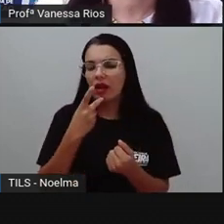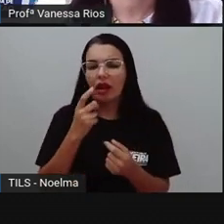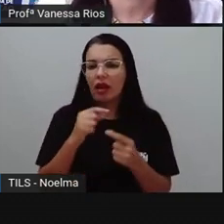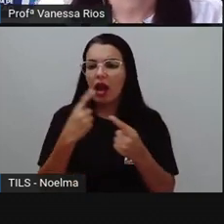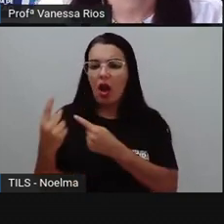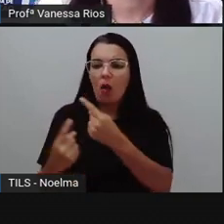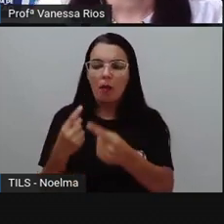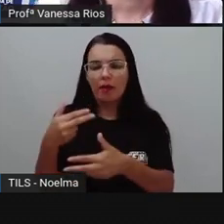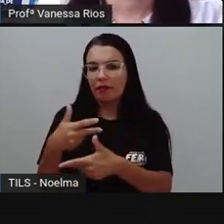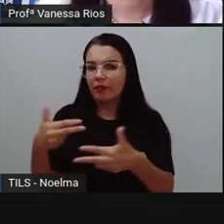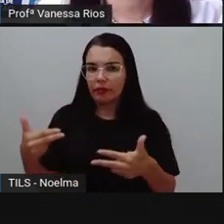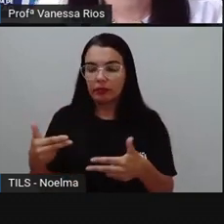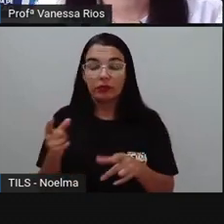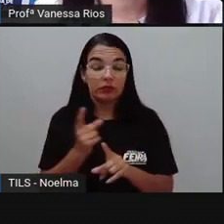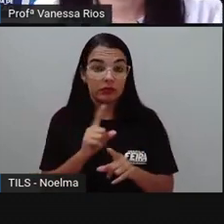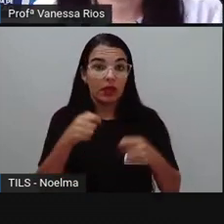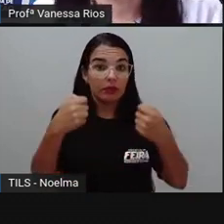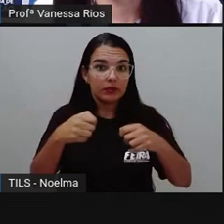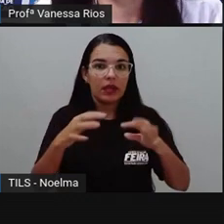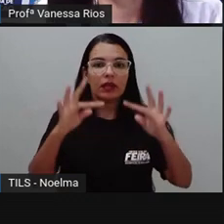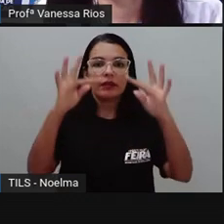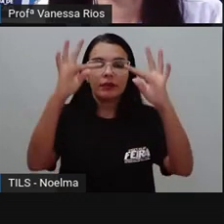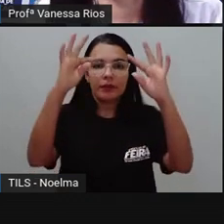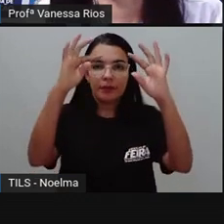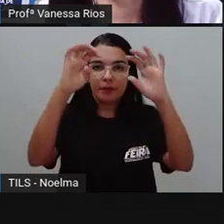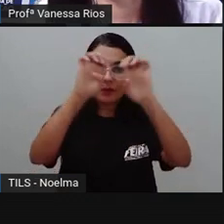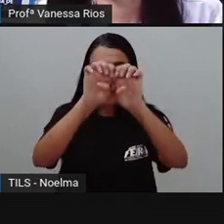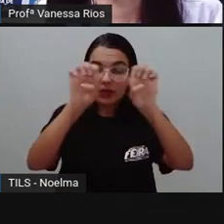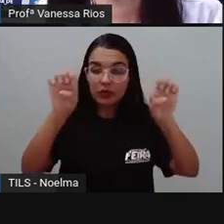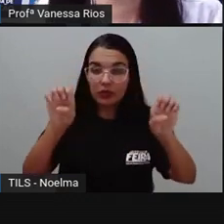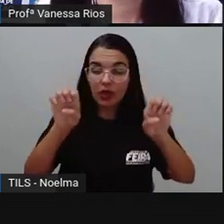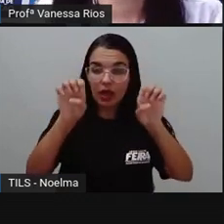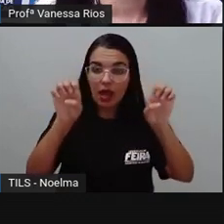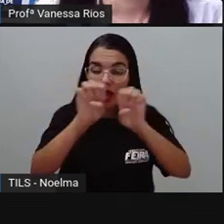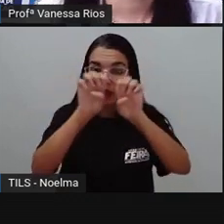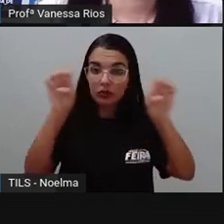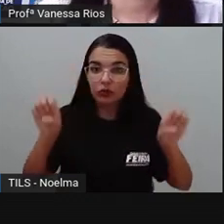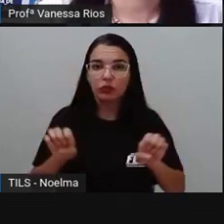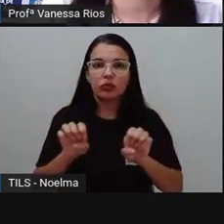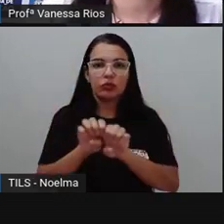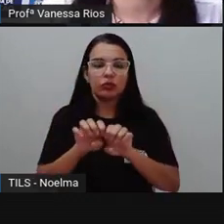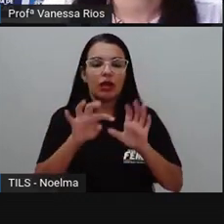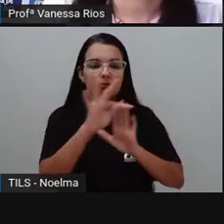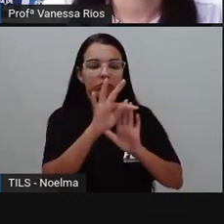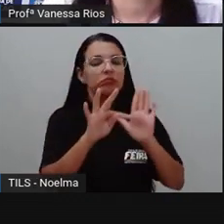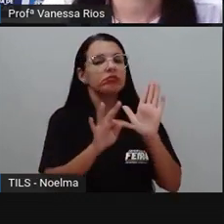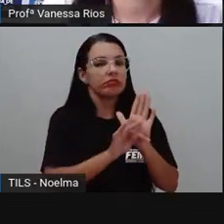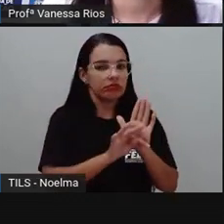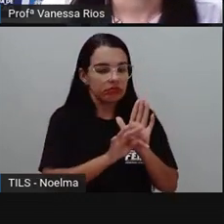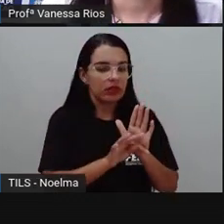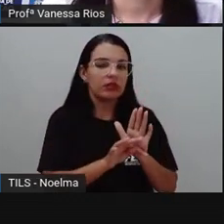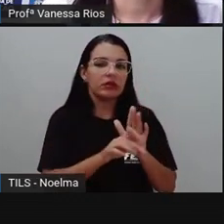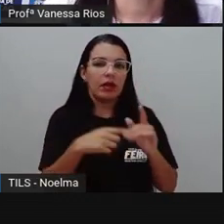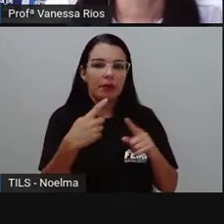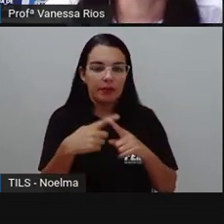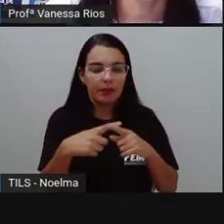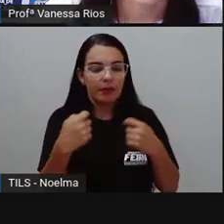Existe aí uma estrutura pertencente a esse tipo de texto que faz com que ele seja um texto